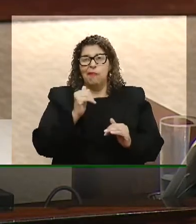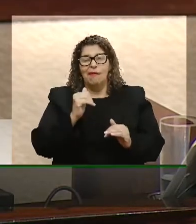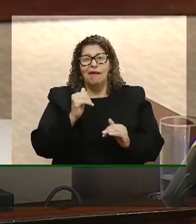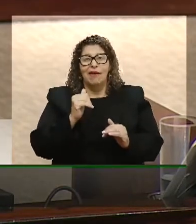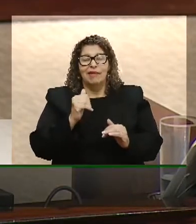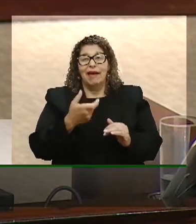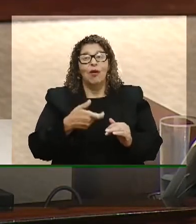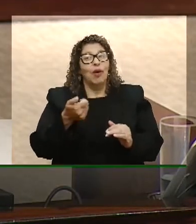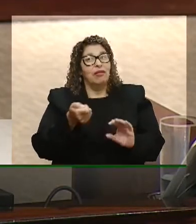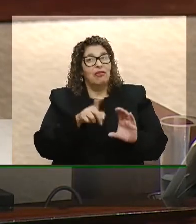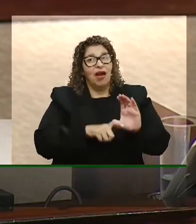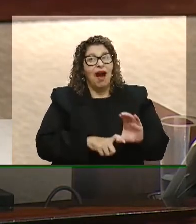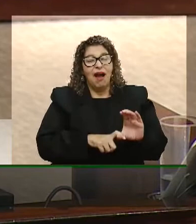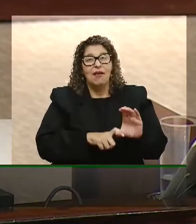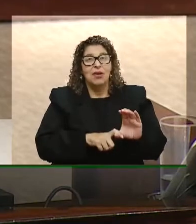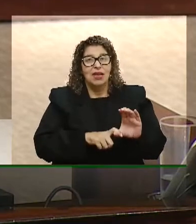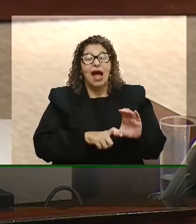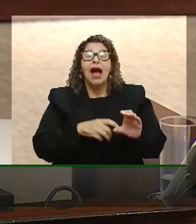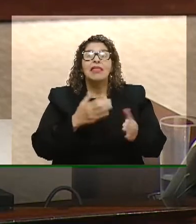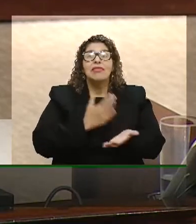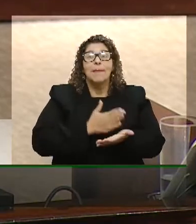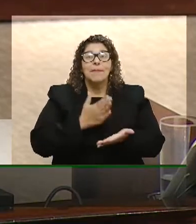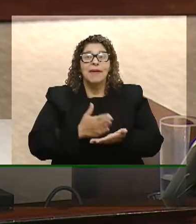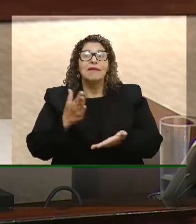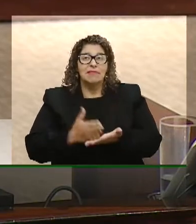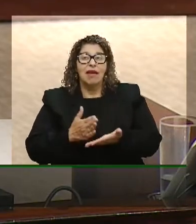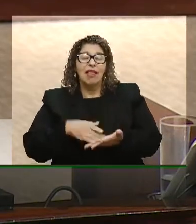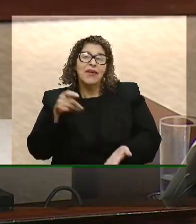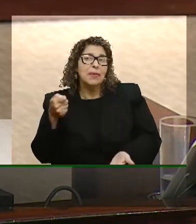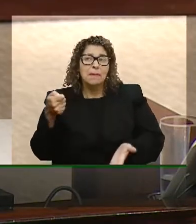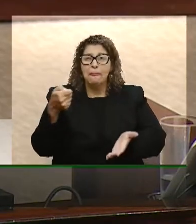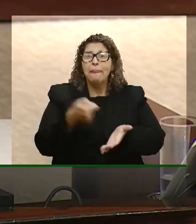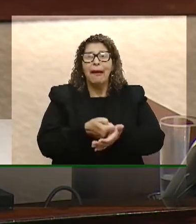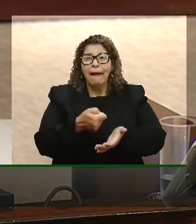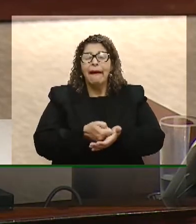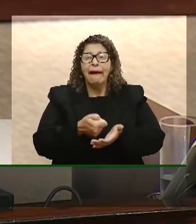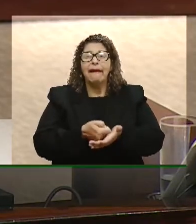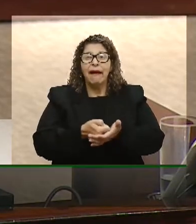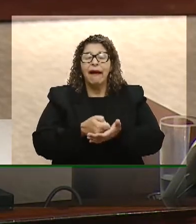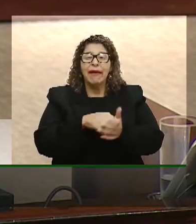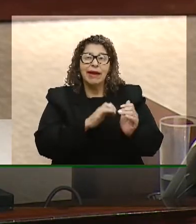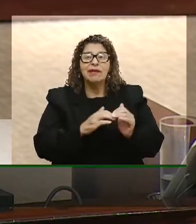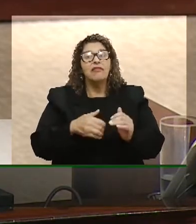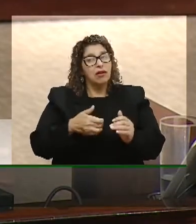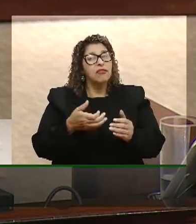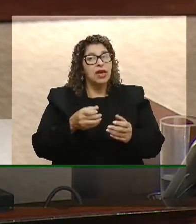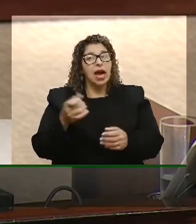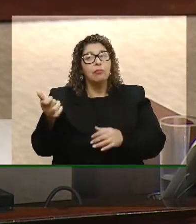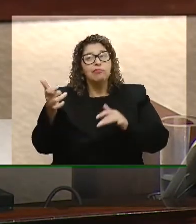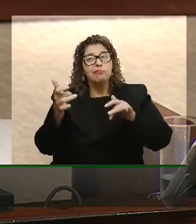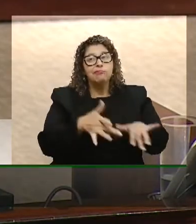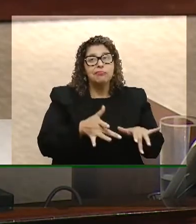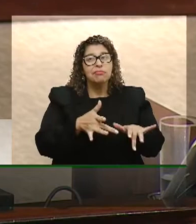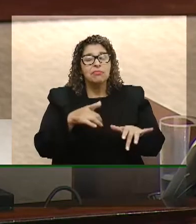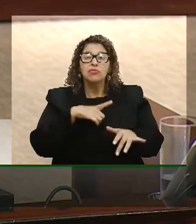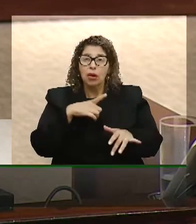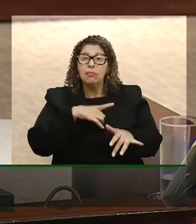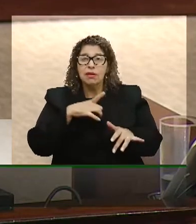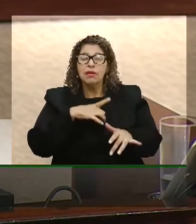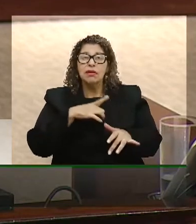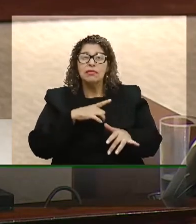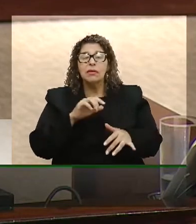melhor dizendo, aconteceu. Até a parcela da dívida daria pra pagar e mesmo assim daria superávit. Daria um superávit de aproximadamente